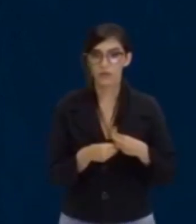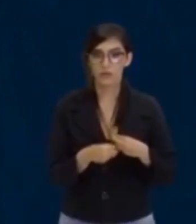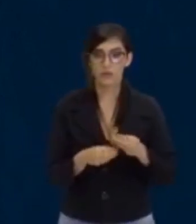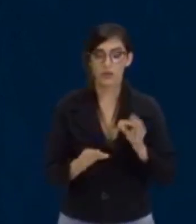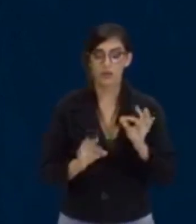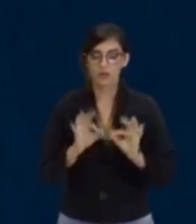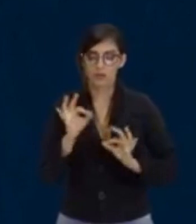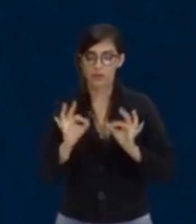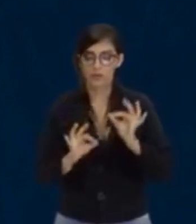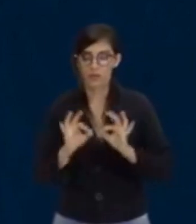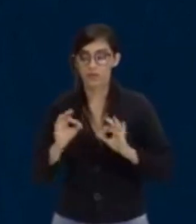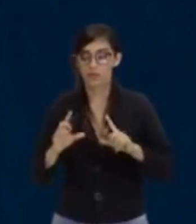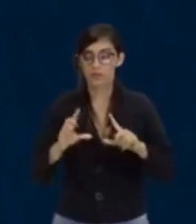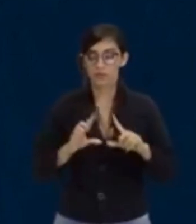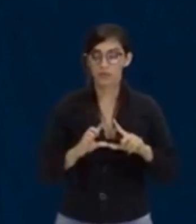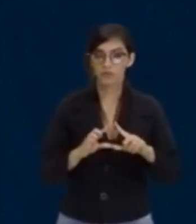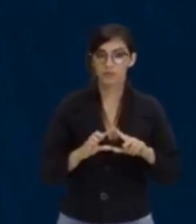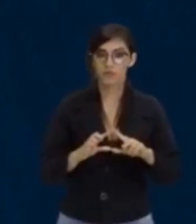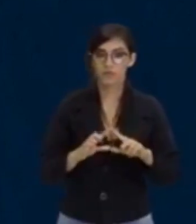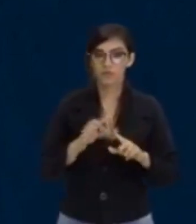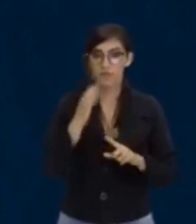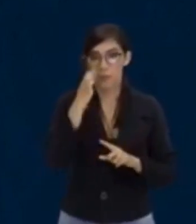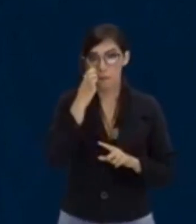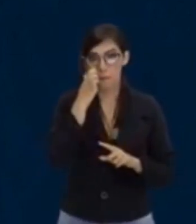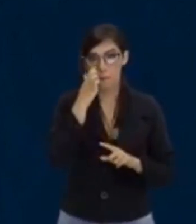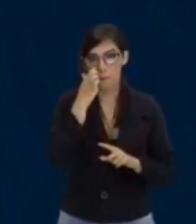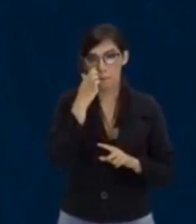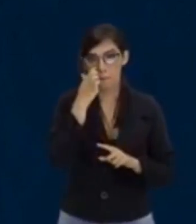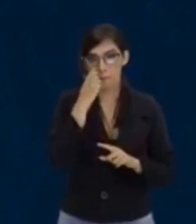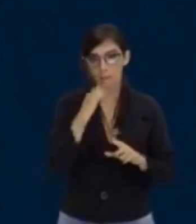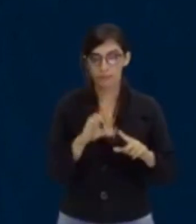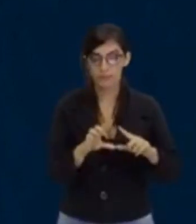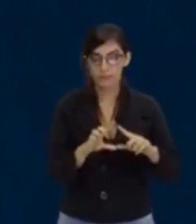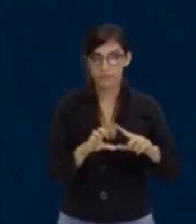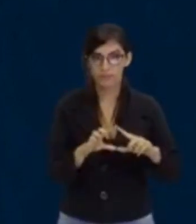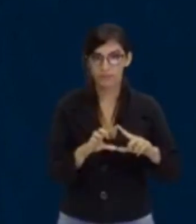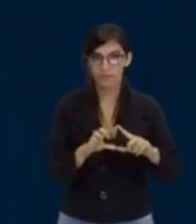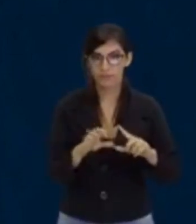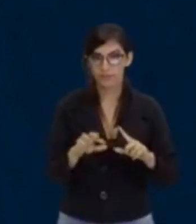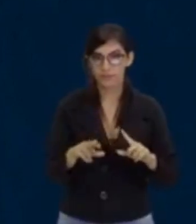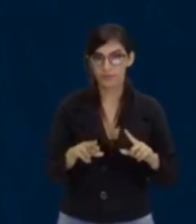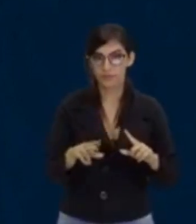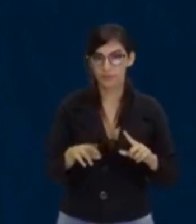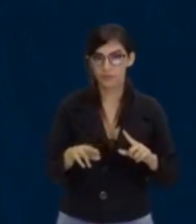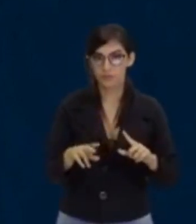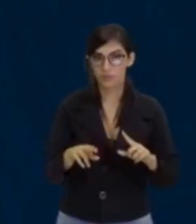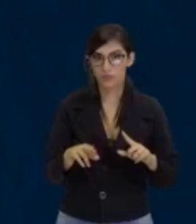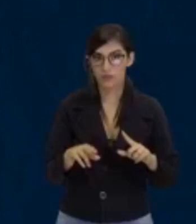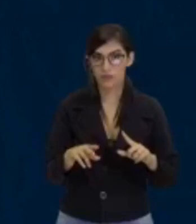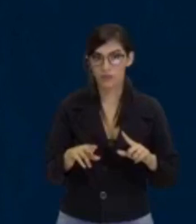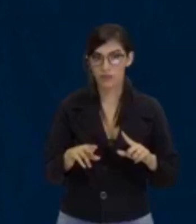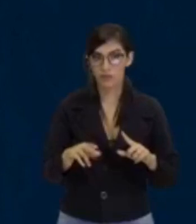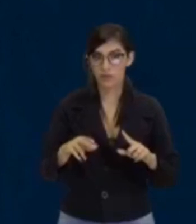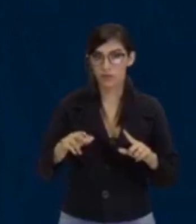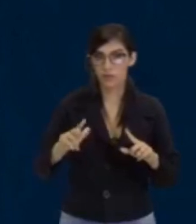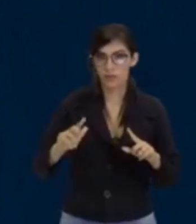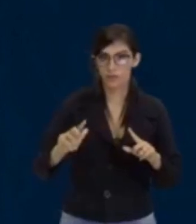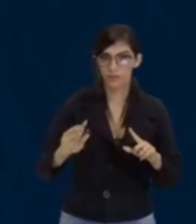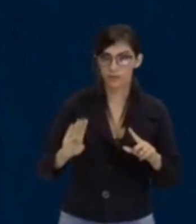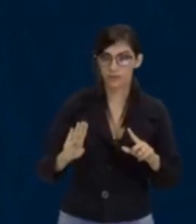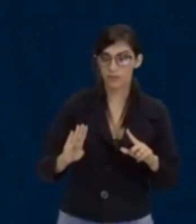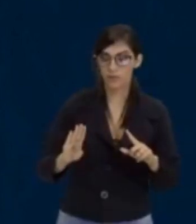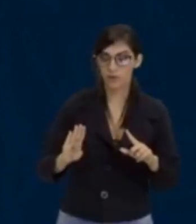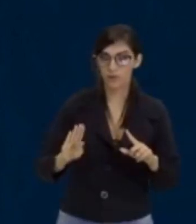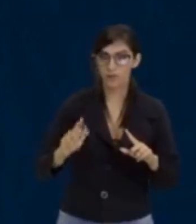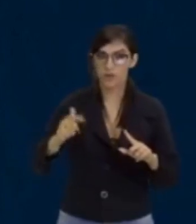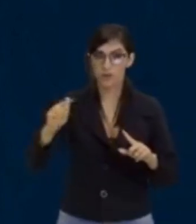calcular o delta neste caso. Olha lá, é direto, pessoal. Delta igual b ao quadrado, né? Olha pra fórmula lá em cima. Quem é o b?